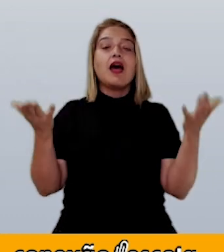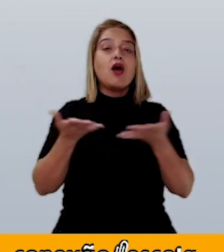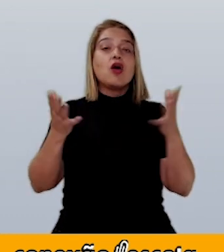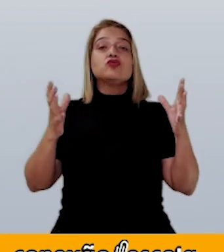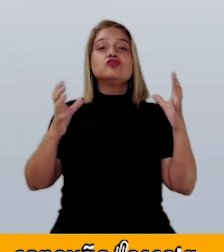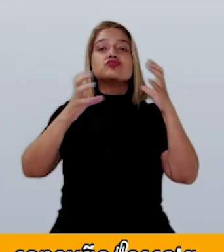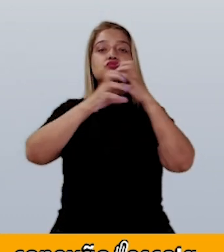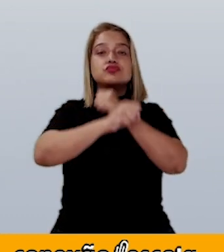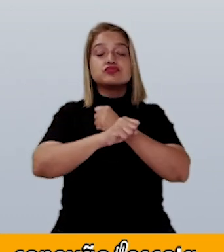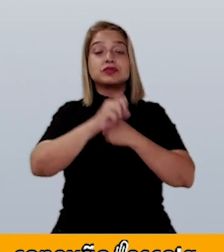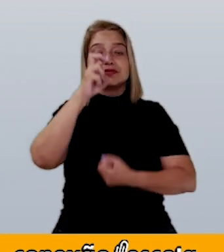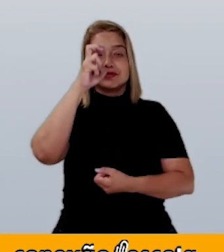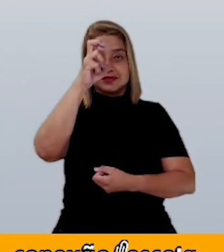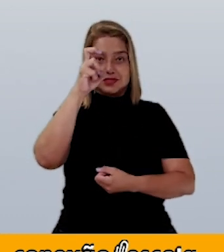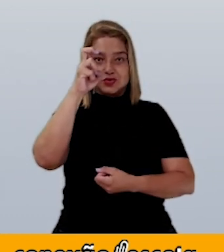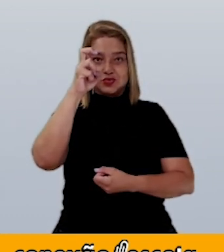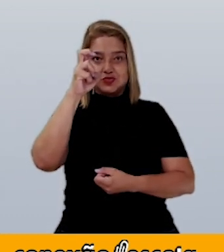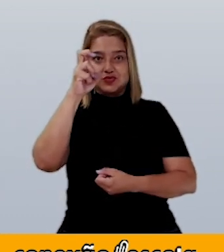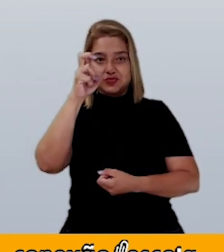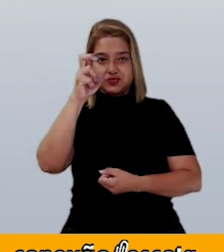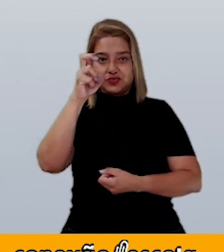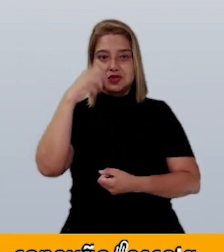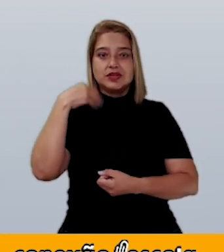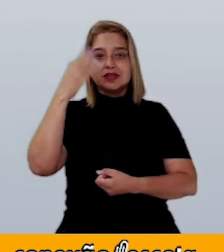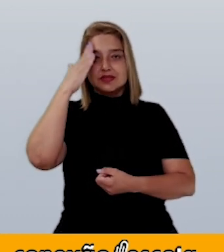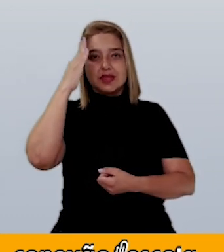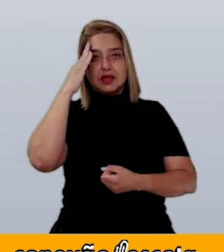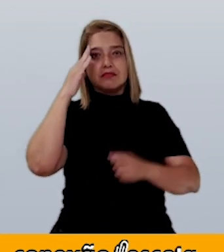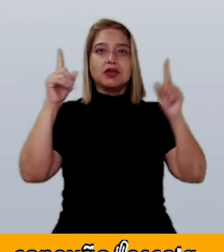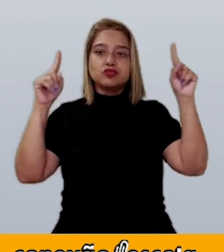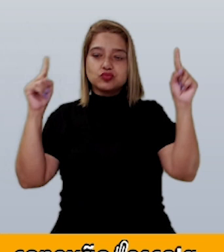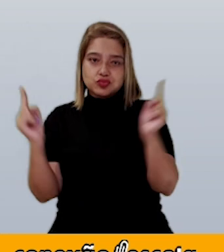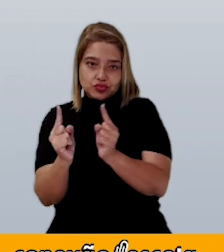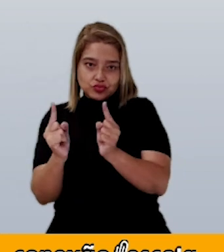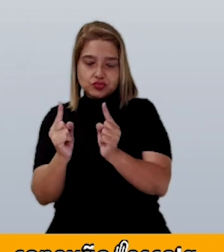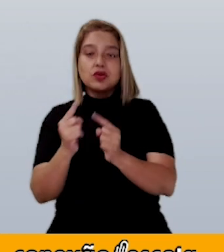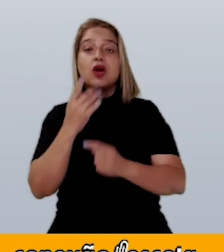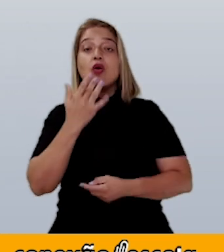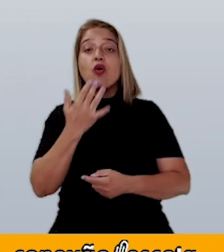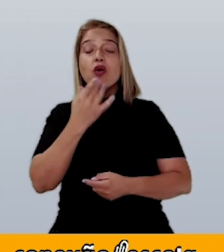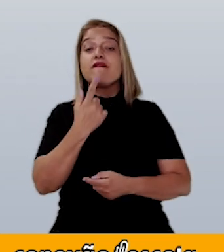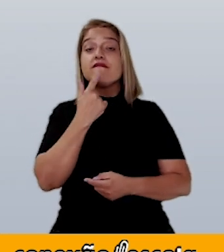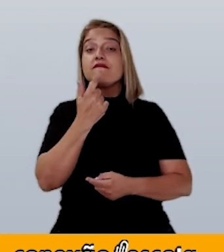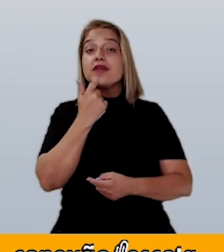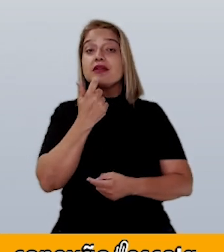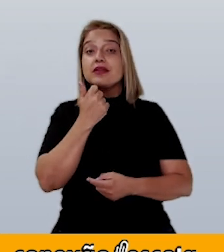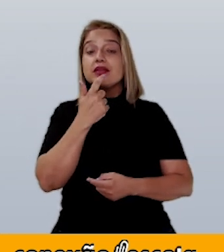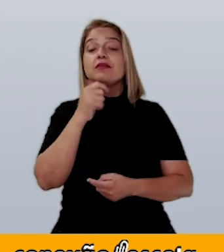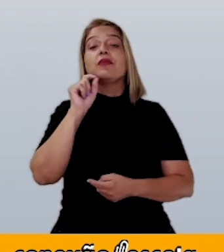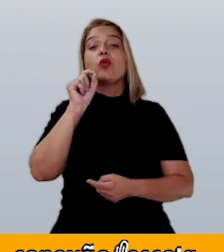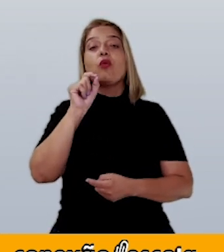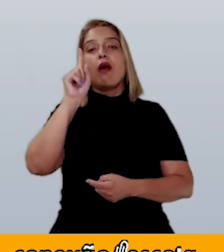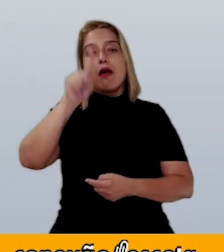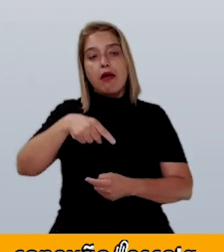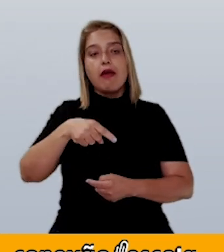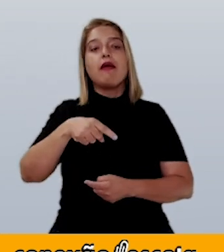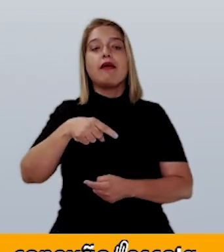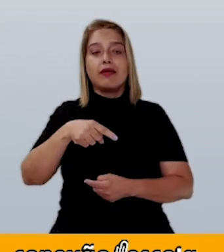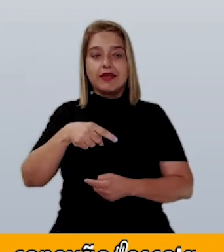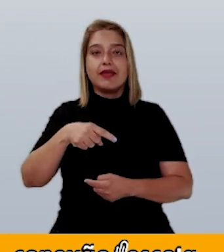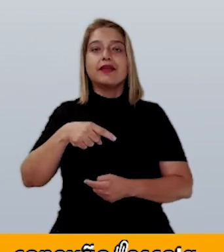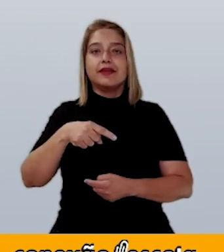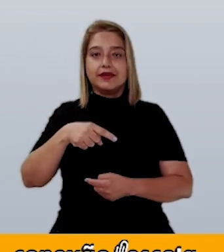total de cinco para a redução. Então, a cor vermelha vai para a segunda,